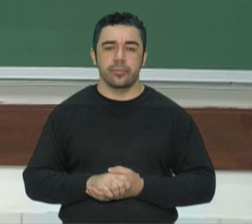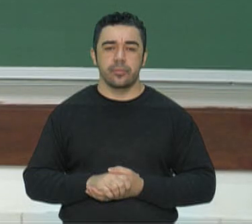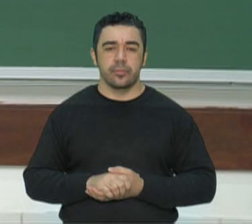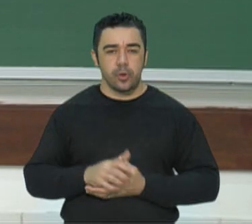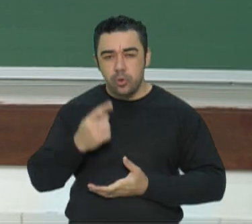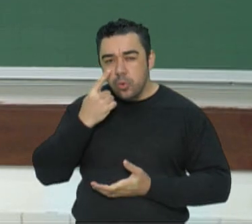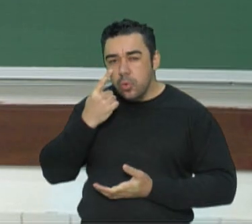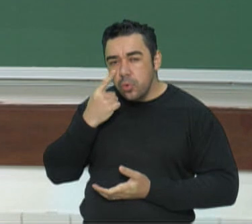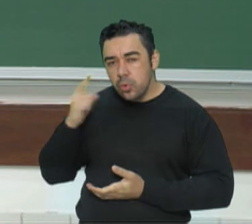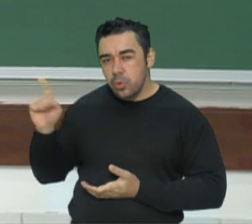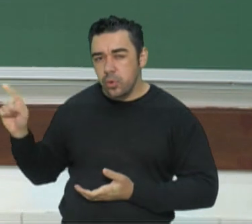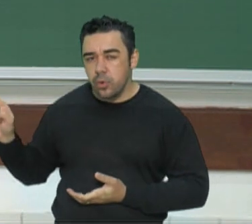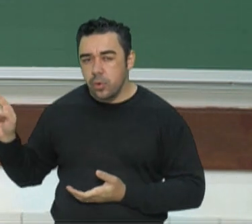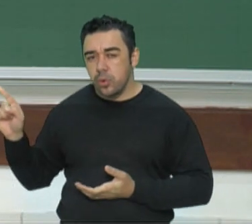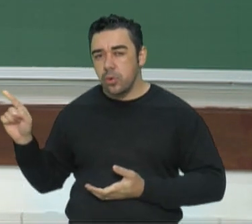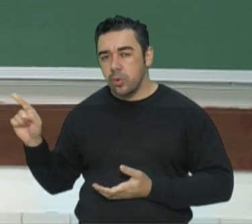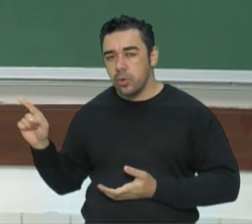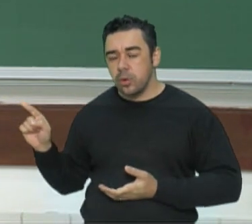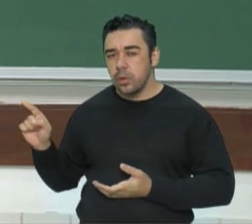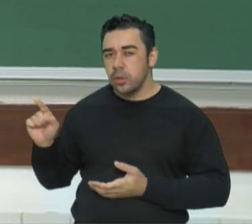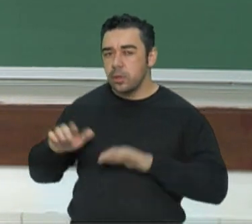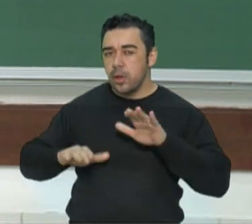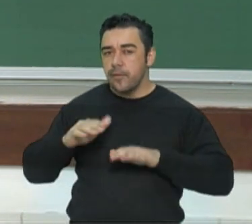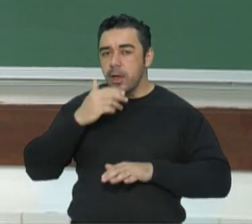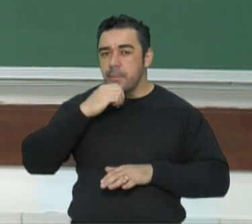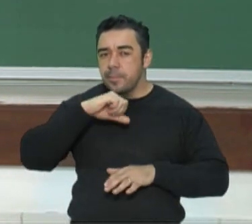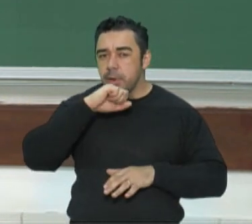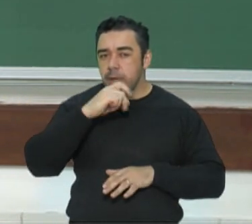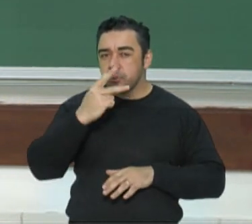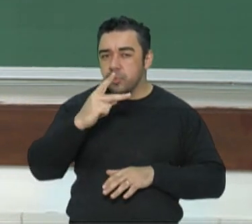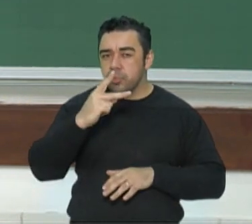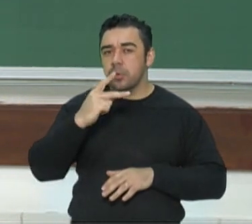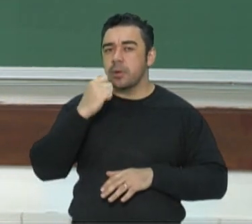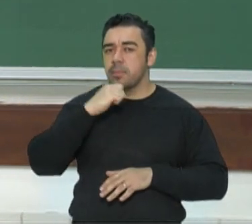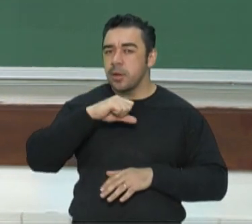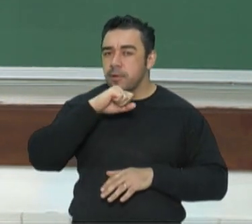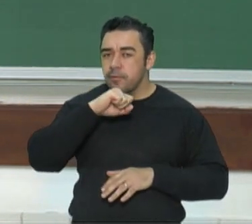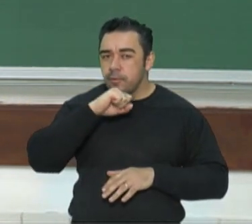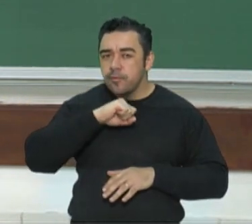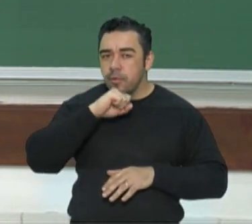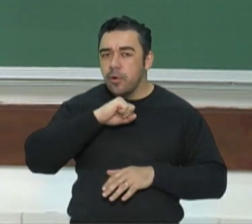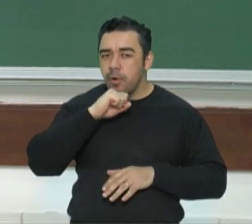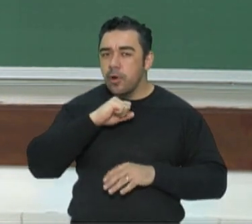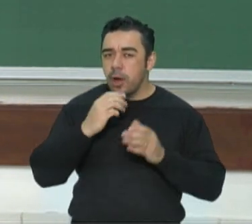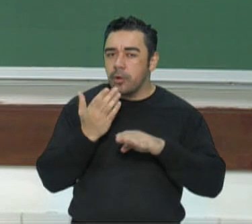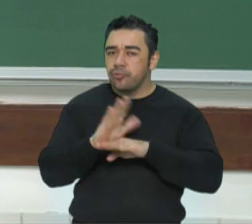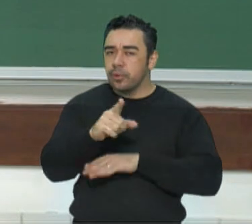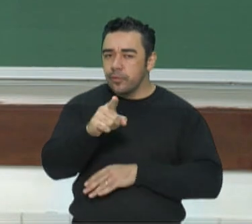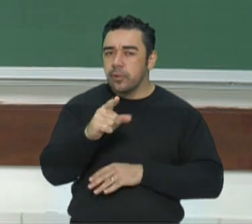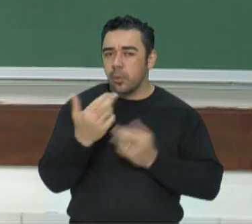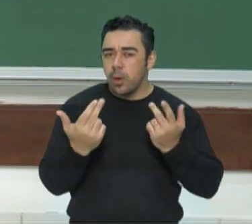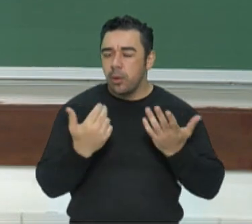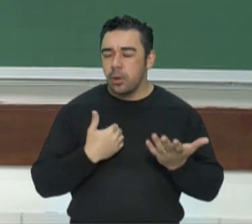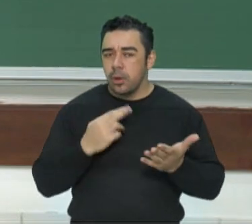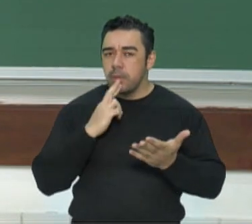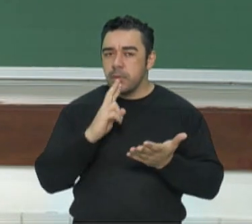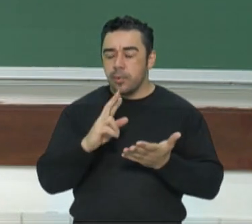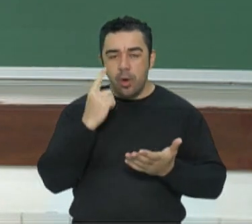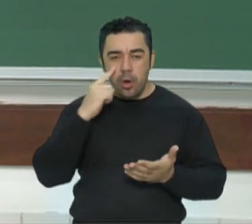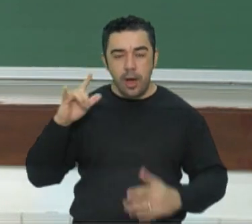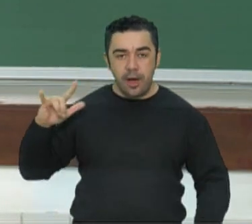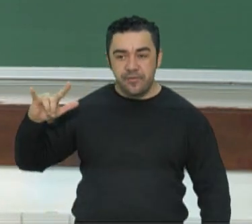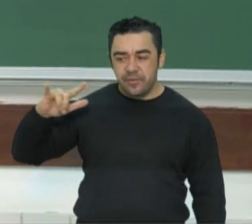Olha só, Nem sua mãe, nem sua avó te dá uma ajuda dessa como eu dei para responder. Uma imagem de